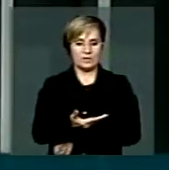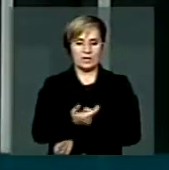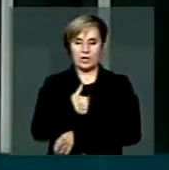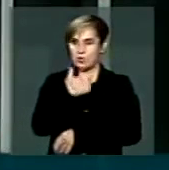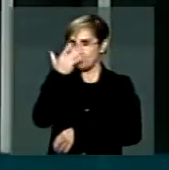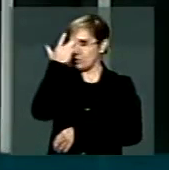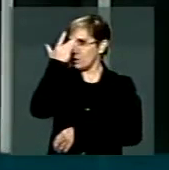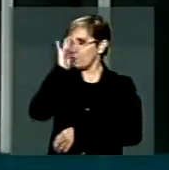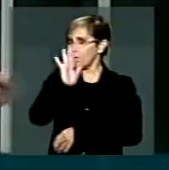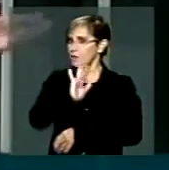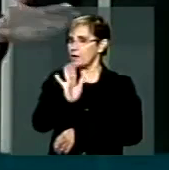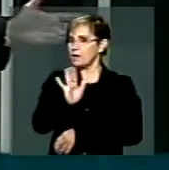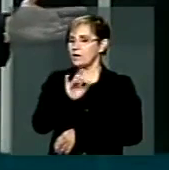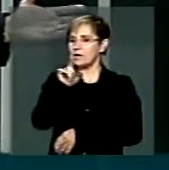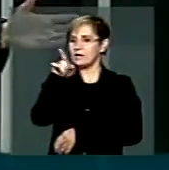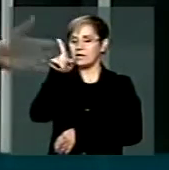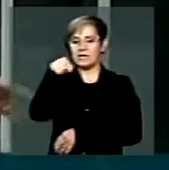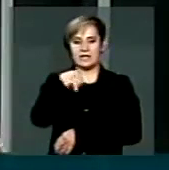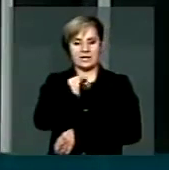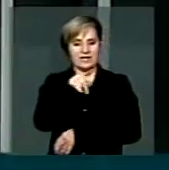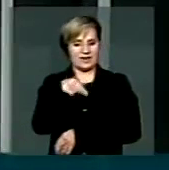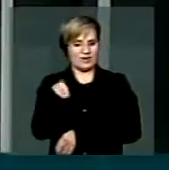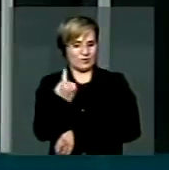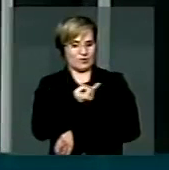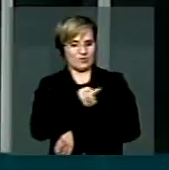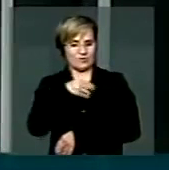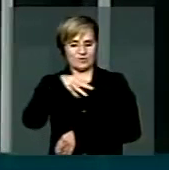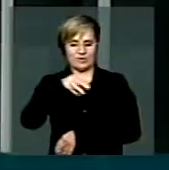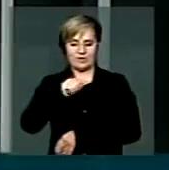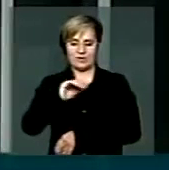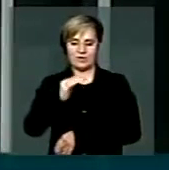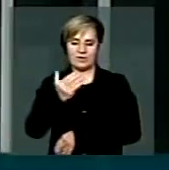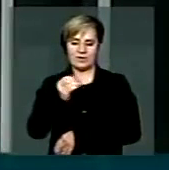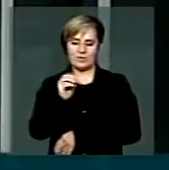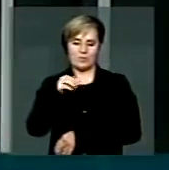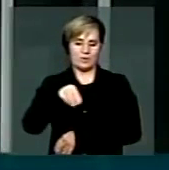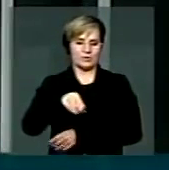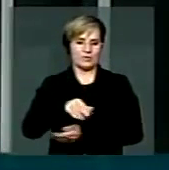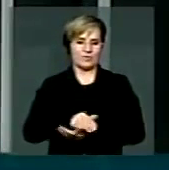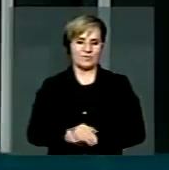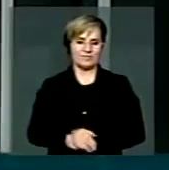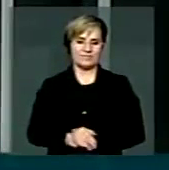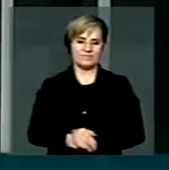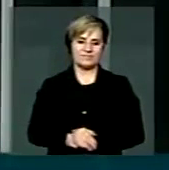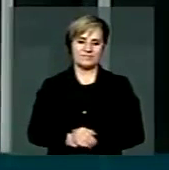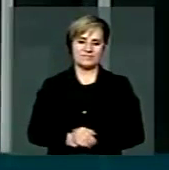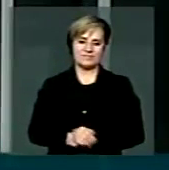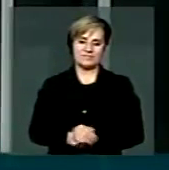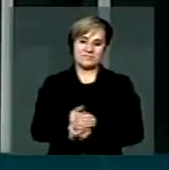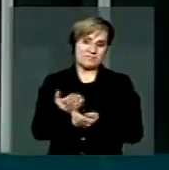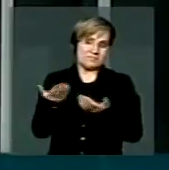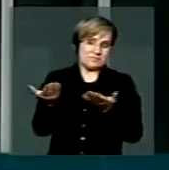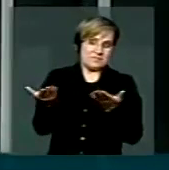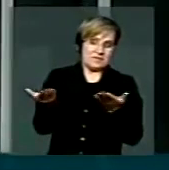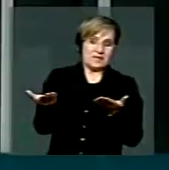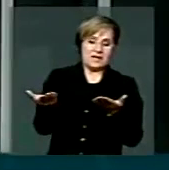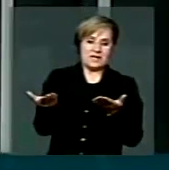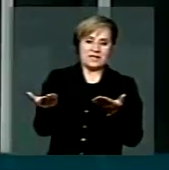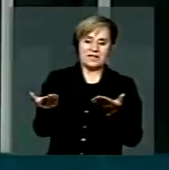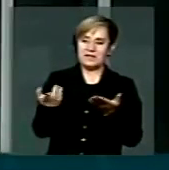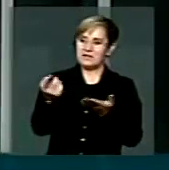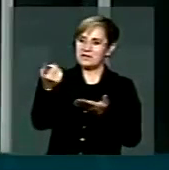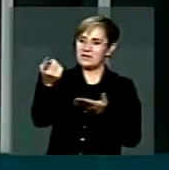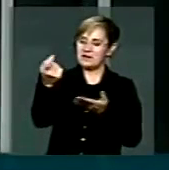sabia que ele era irmão nosso de maçonaria. E aí ele me deu